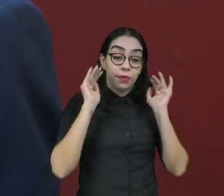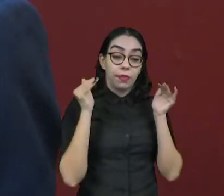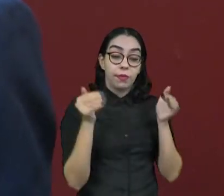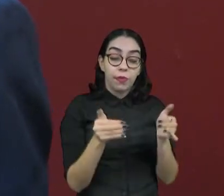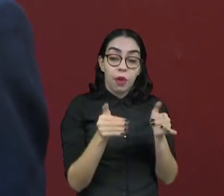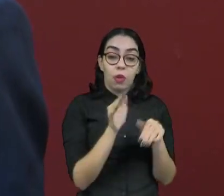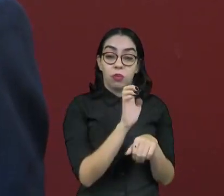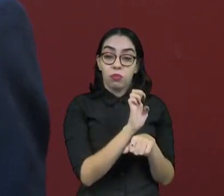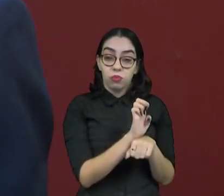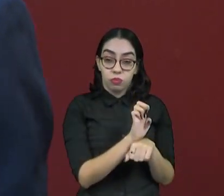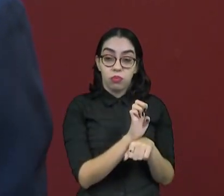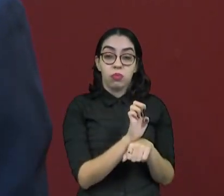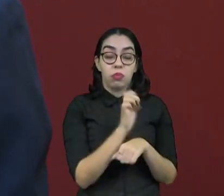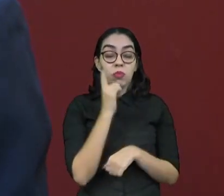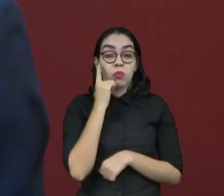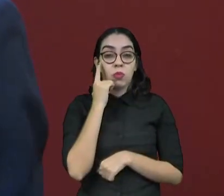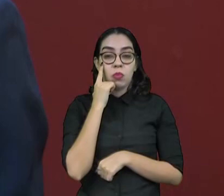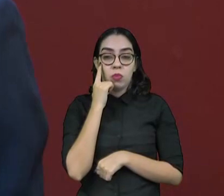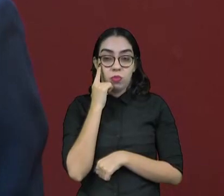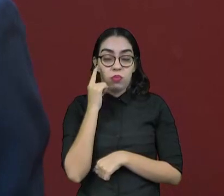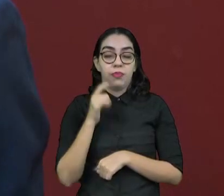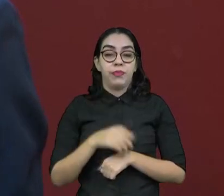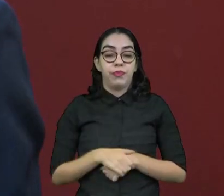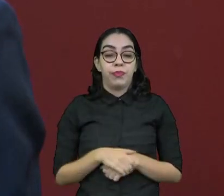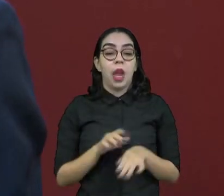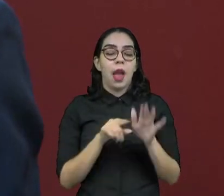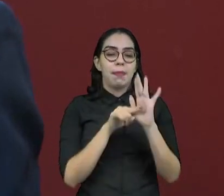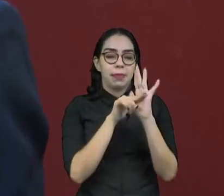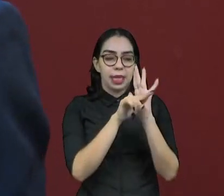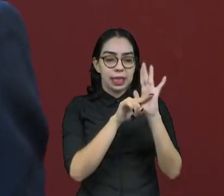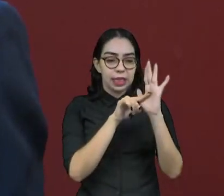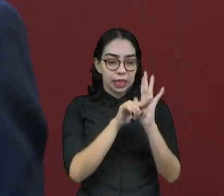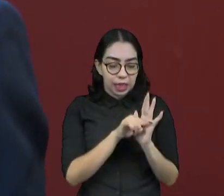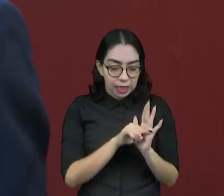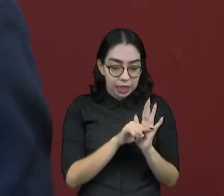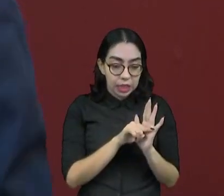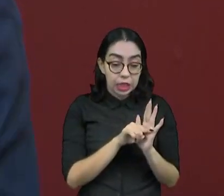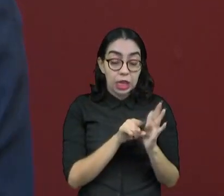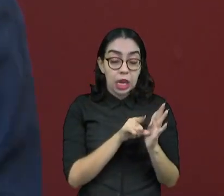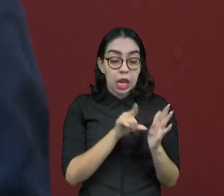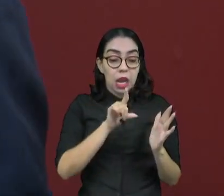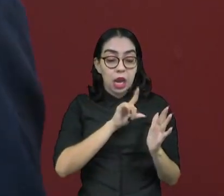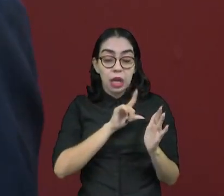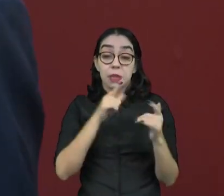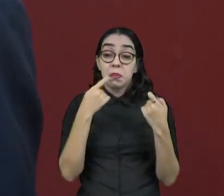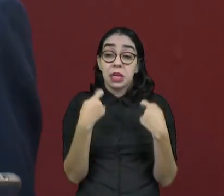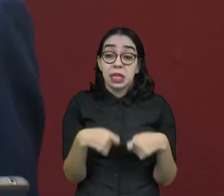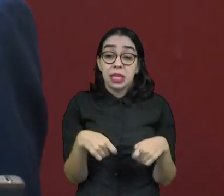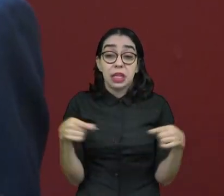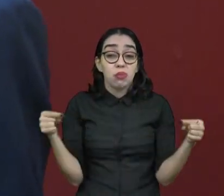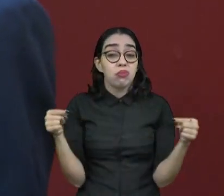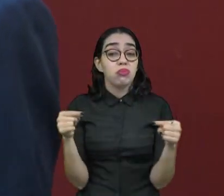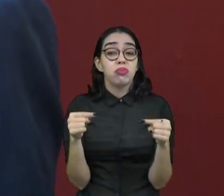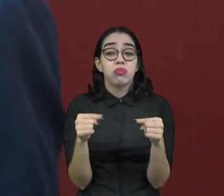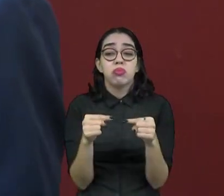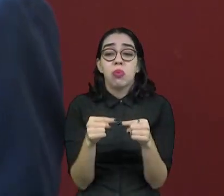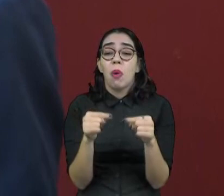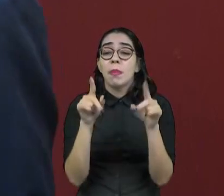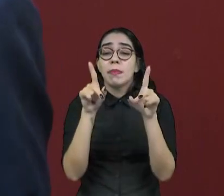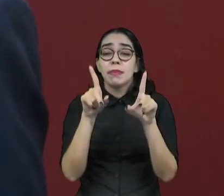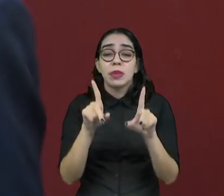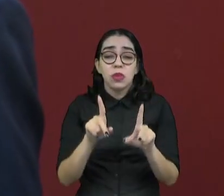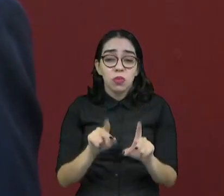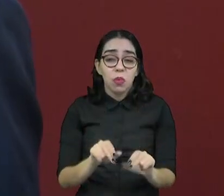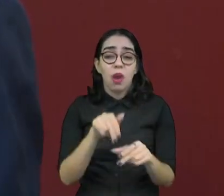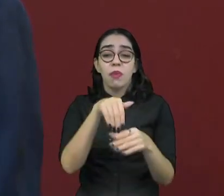fosse simplesmente tomar esse conceito, a pesquisa que é divulgada na véspera tem que antecipar o resultado da eleição. Os resultados foram desastrosos se nós pensássemos